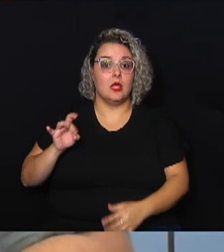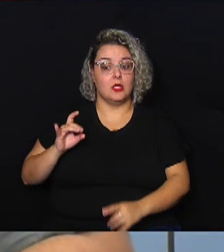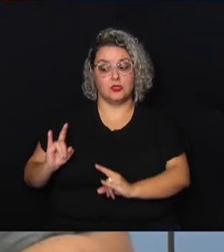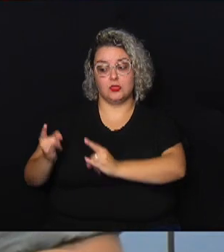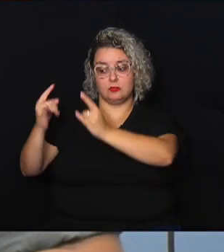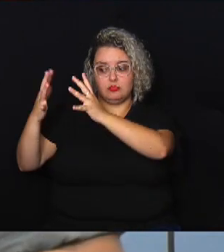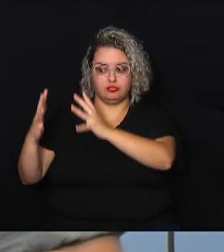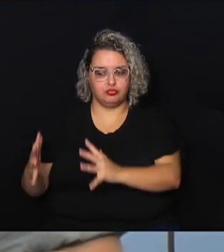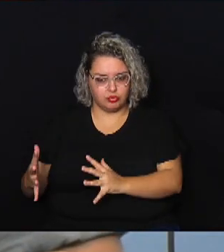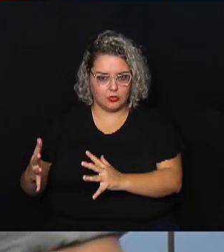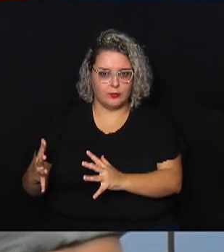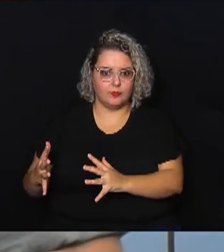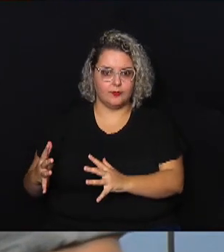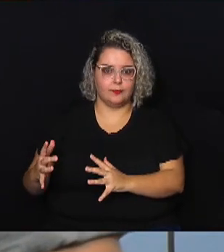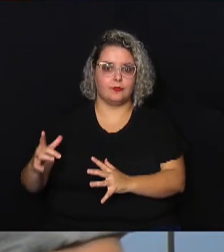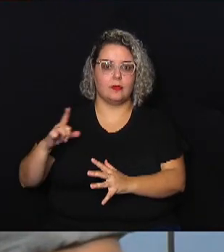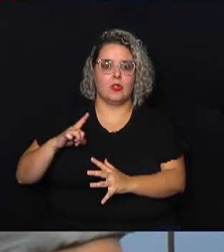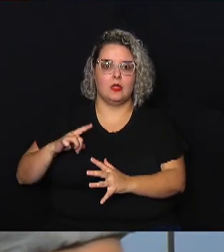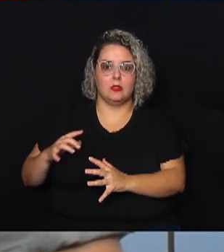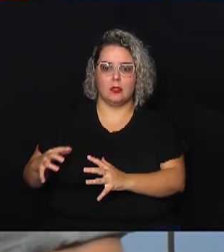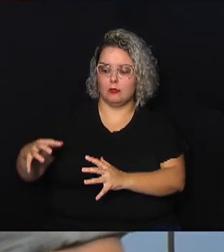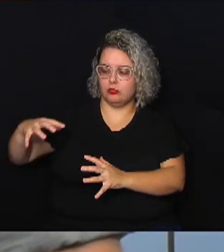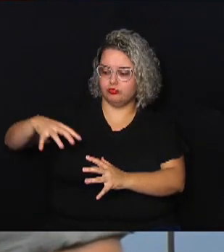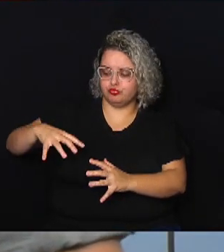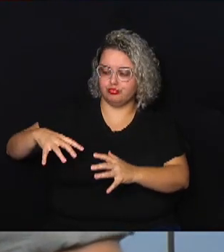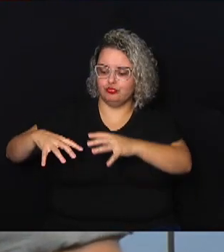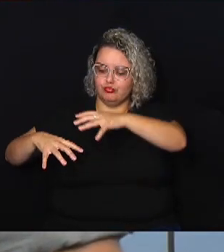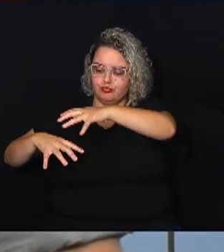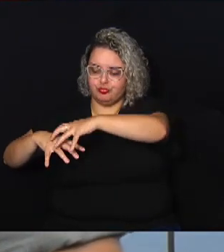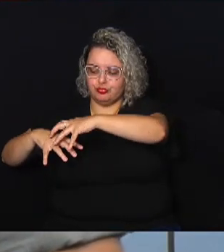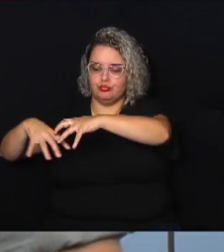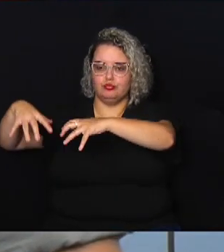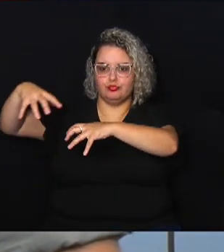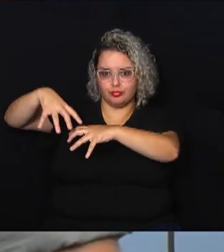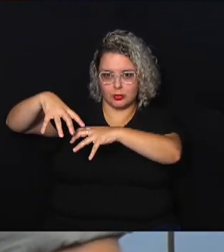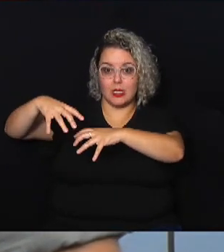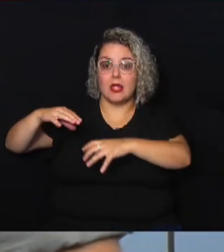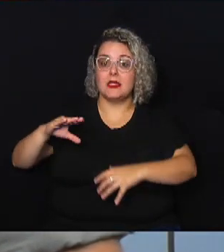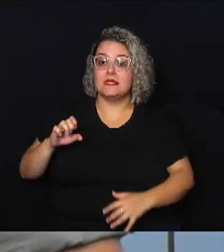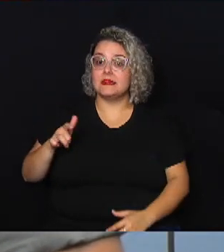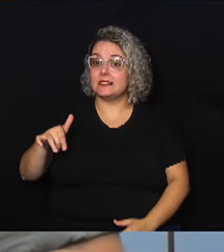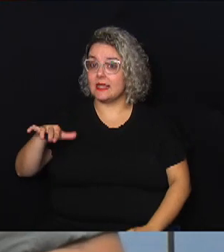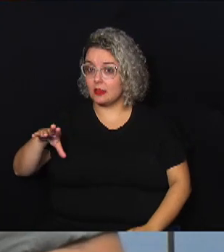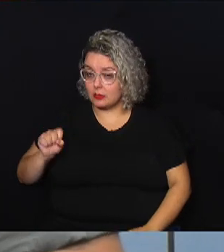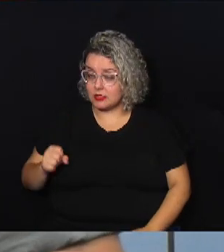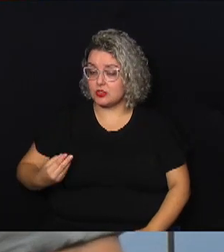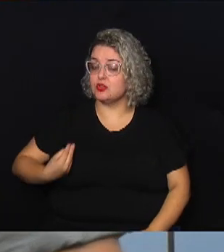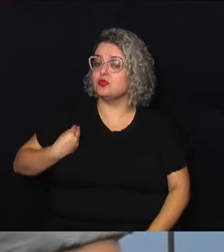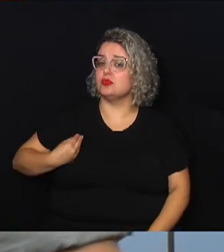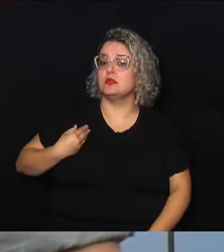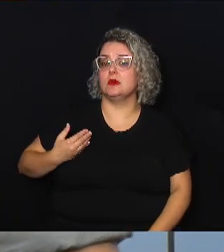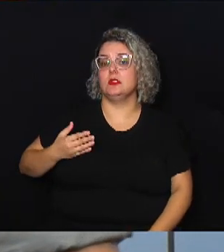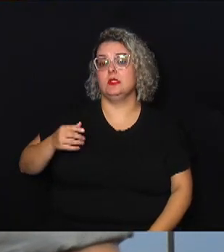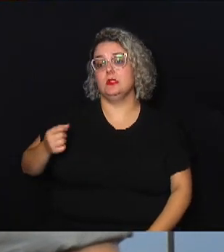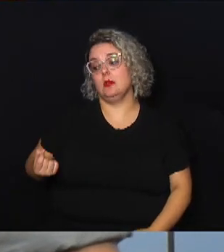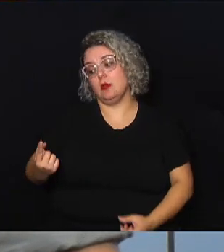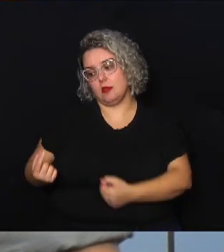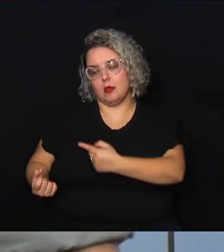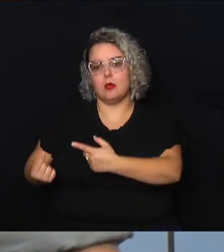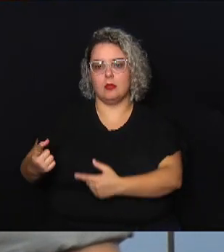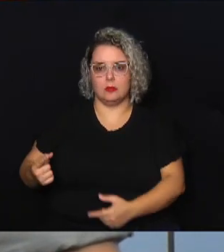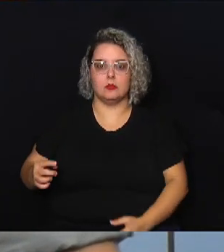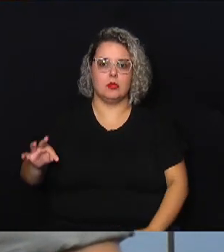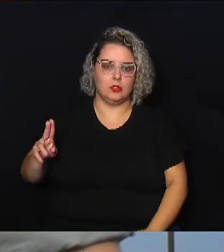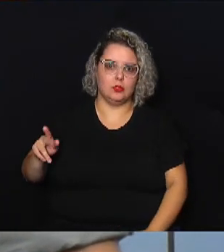cai, criam-se bolsões ali, que a gente chama de células de sobrevivência. Então, a pessoa ali, muitas vezes, tem alguns casos como essa da